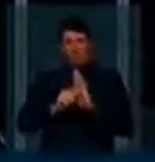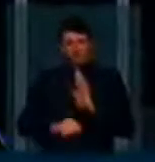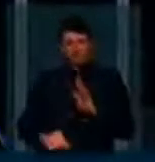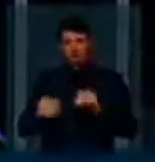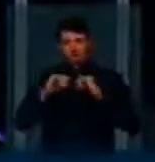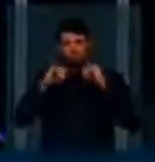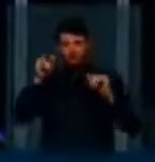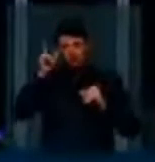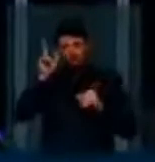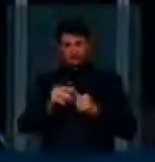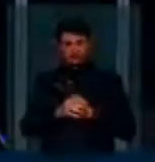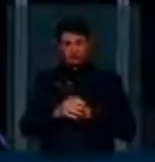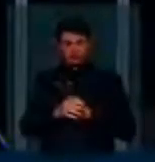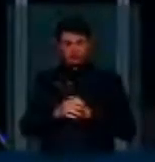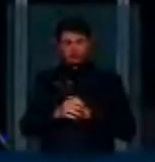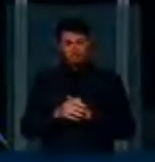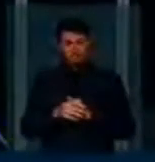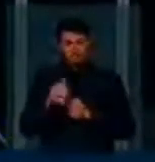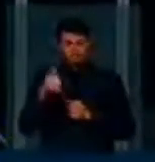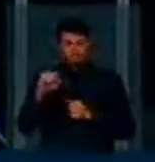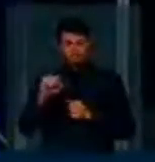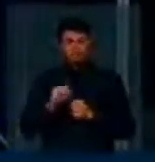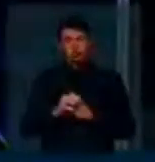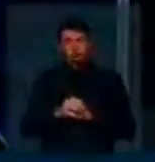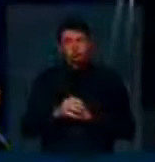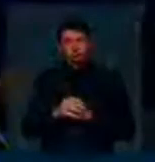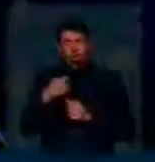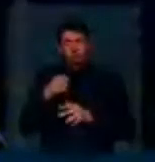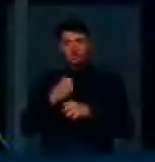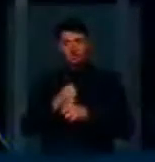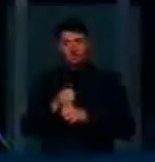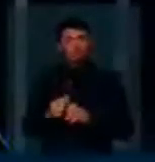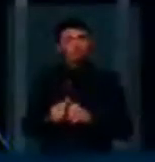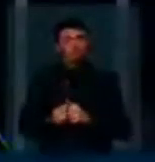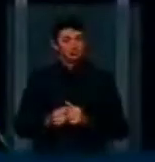divulgado ontem. 18, pelos meus cálculos.